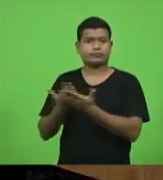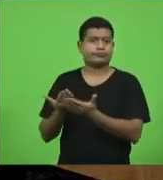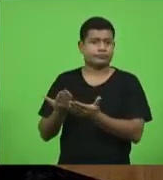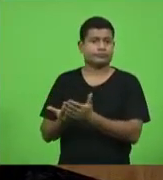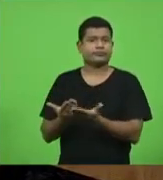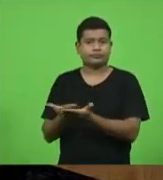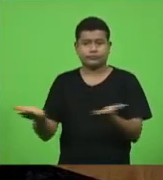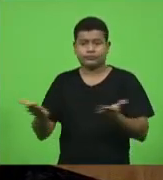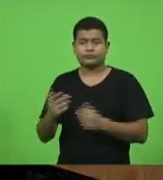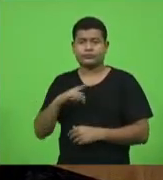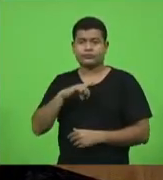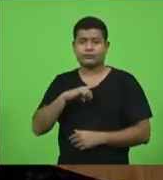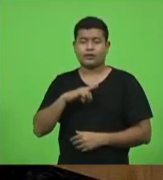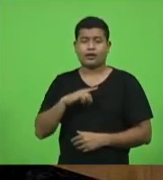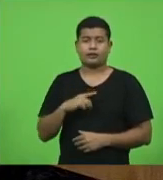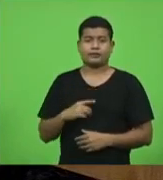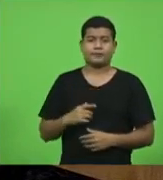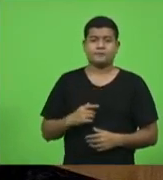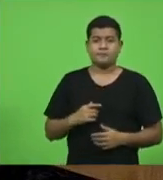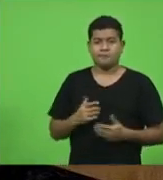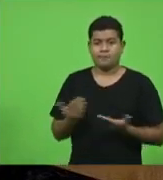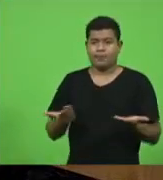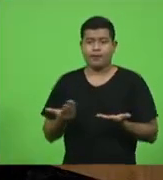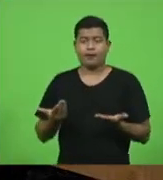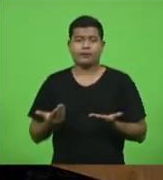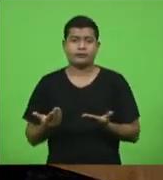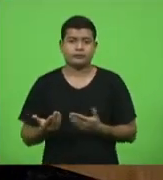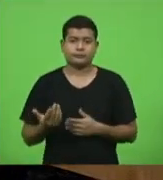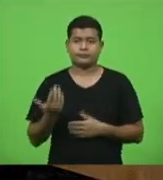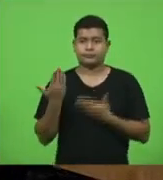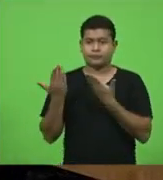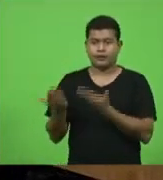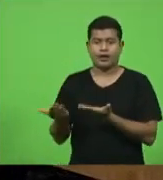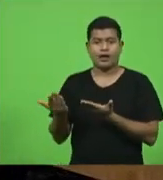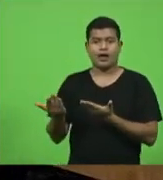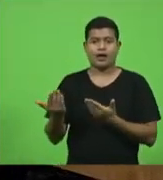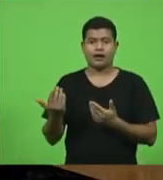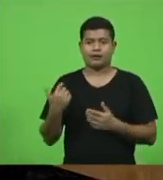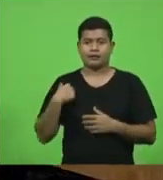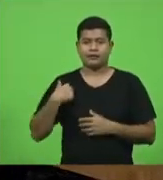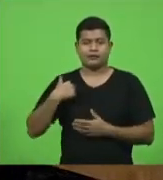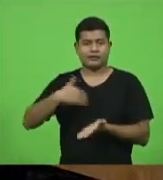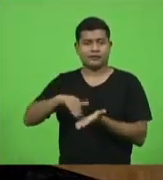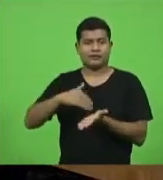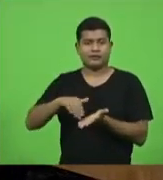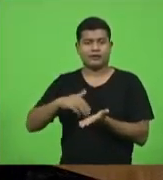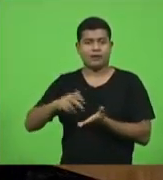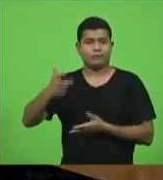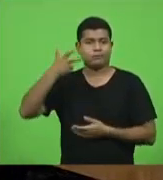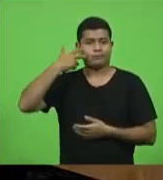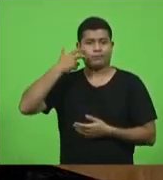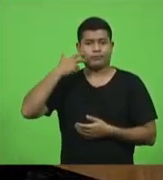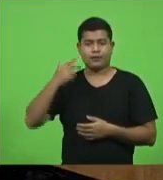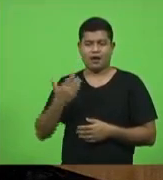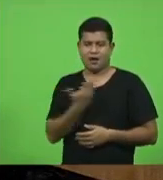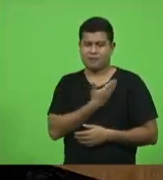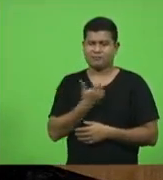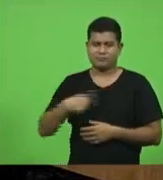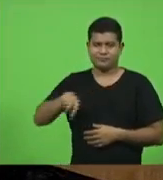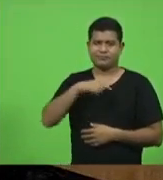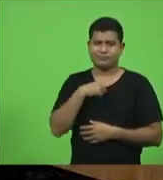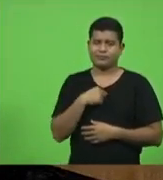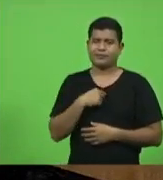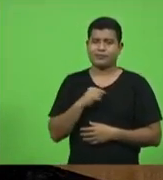na pessoa do secretário Luiz Fernando Vampiro nosso colega e da sua equipe a